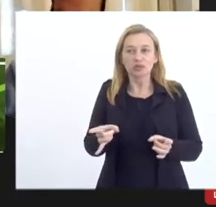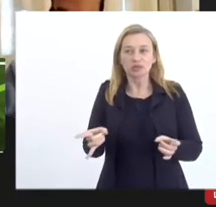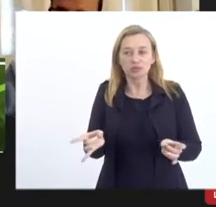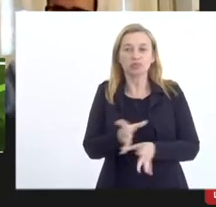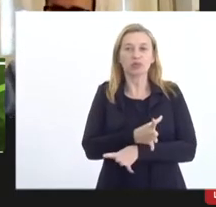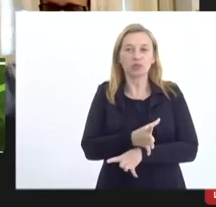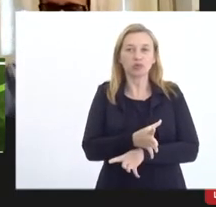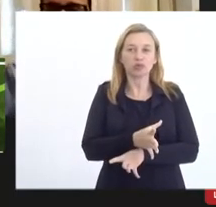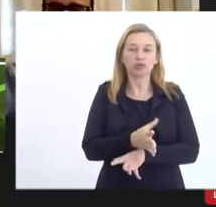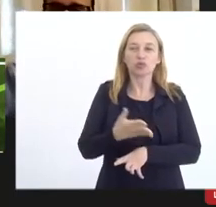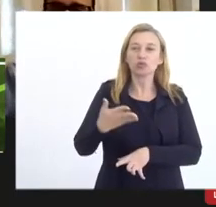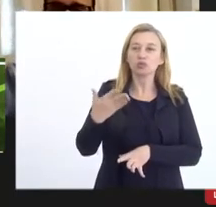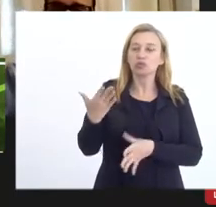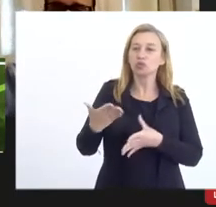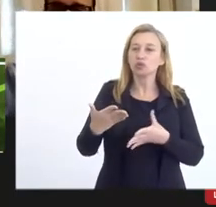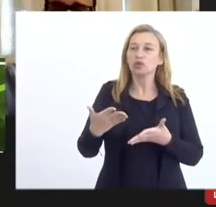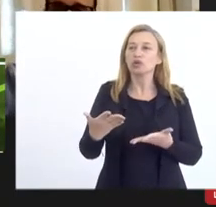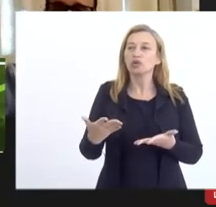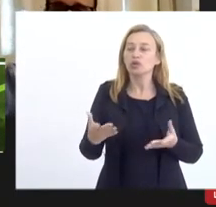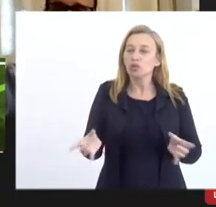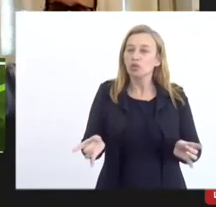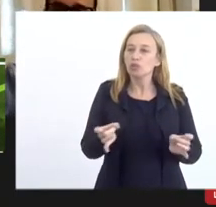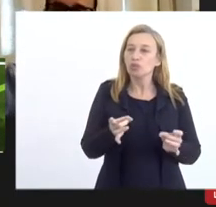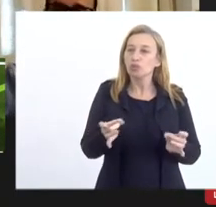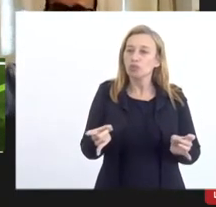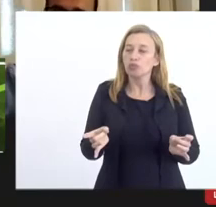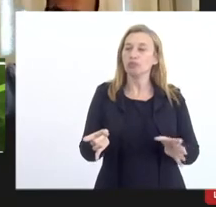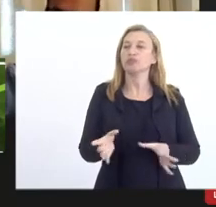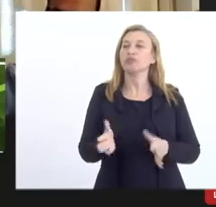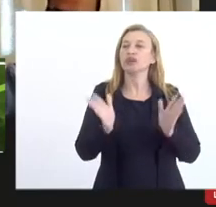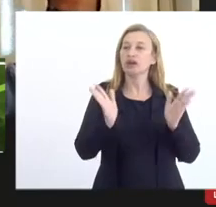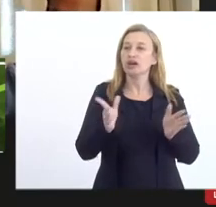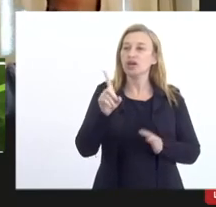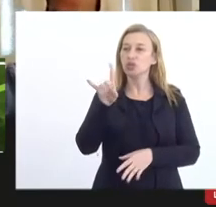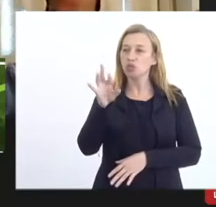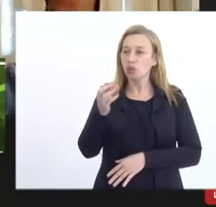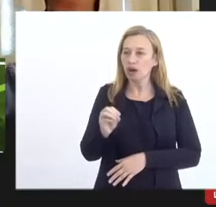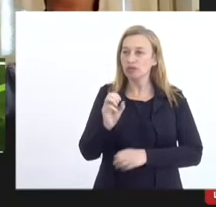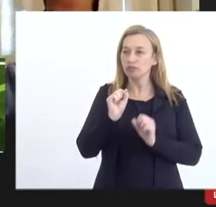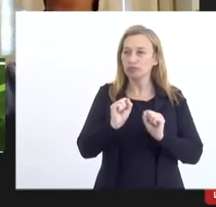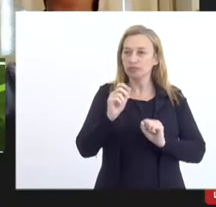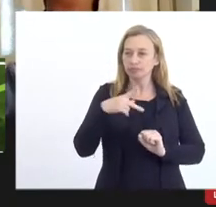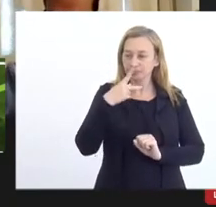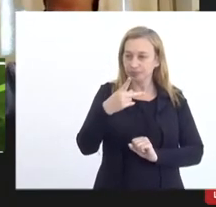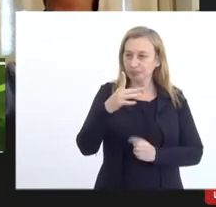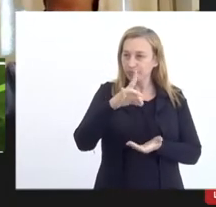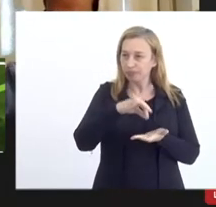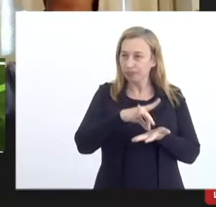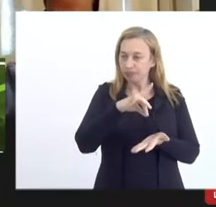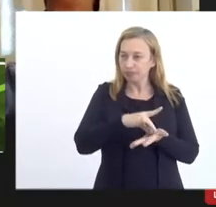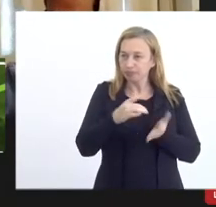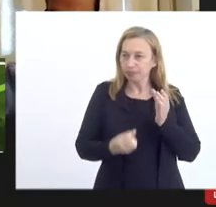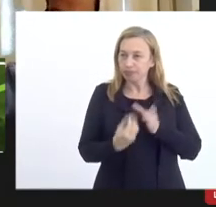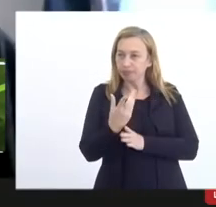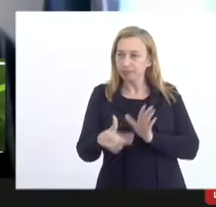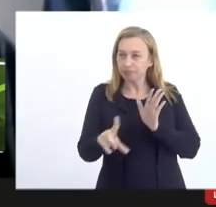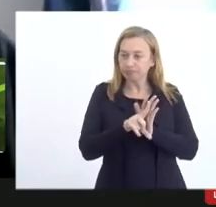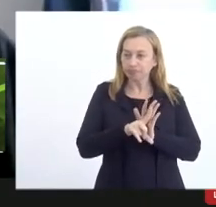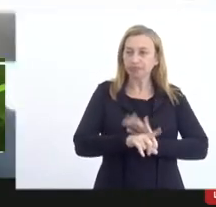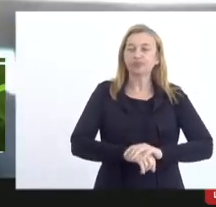naquele ponto maravilhoso é o ponto do rebuçado Eduardo Lournel o verdadeiro coautor da lei